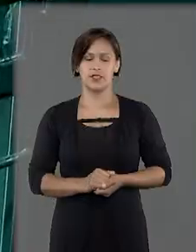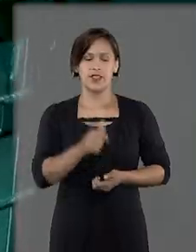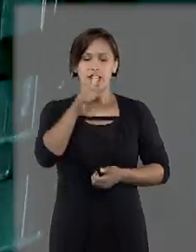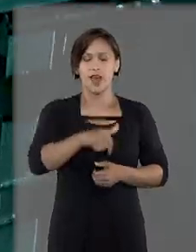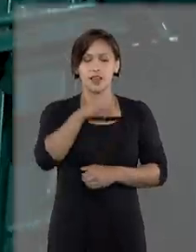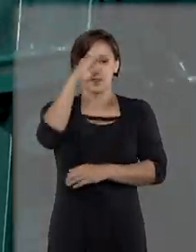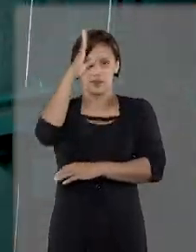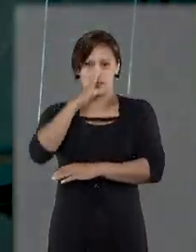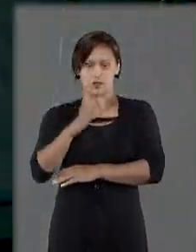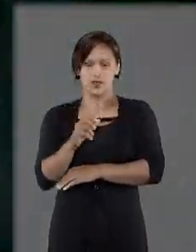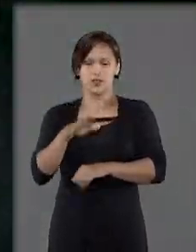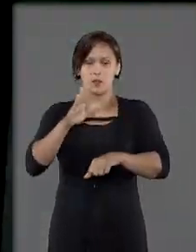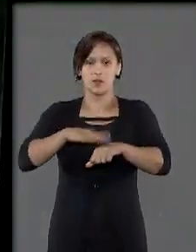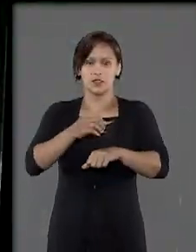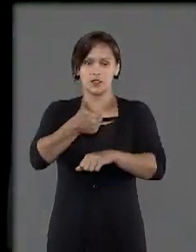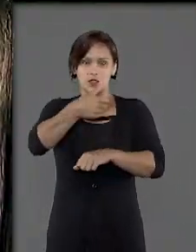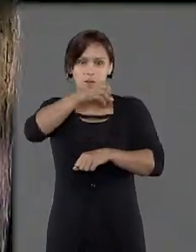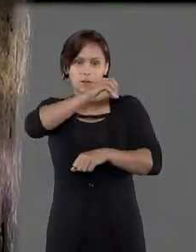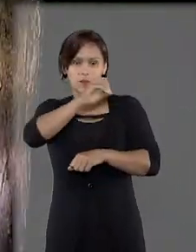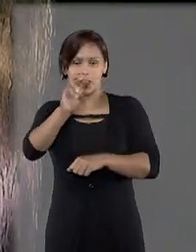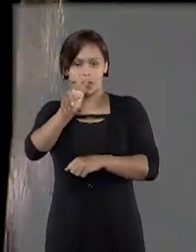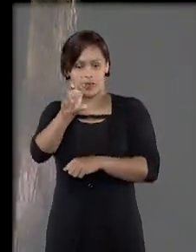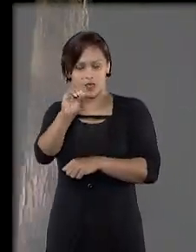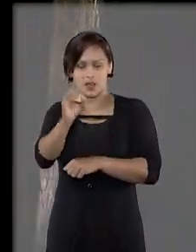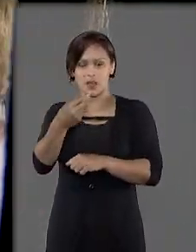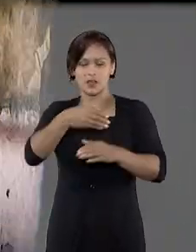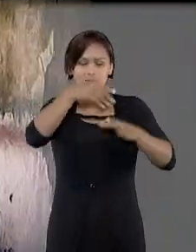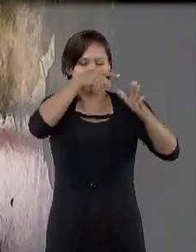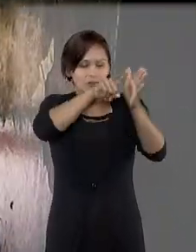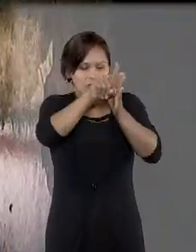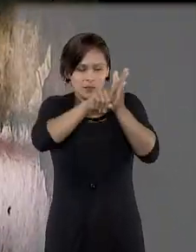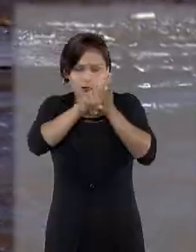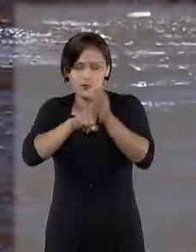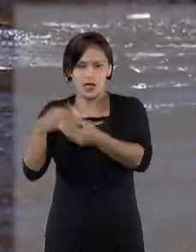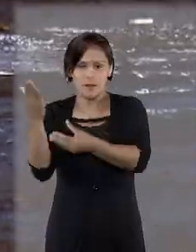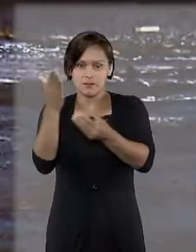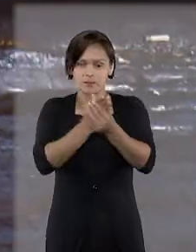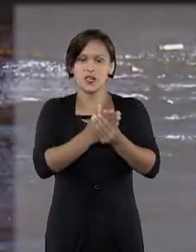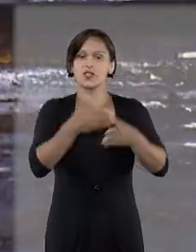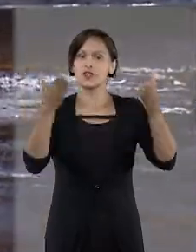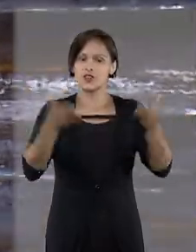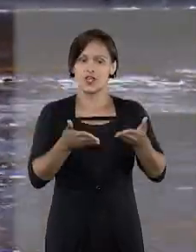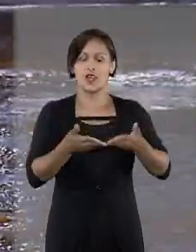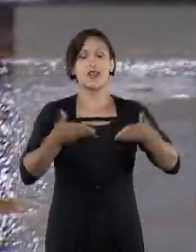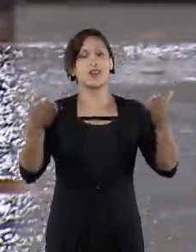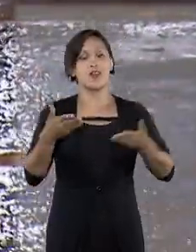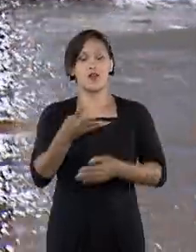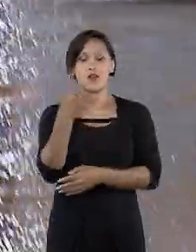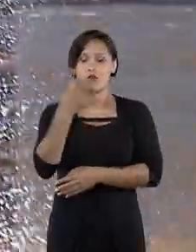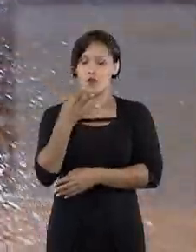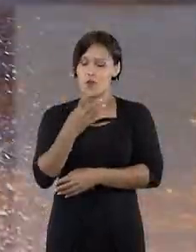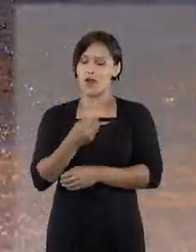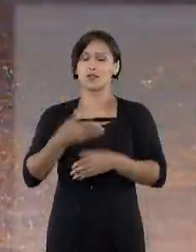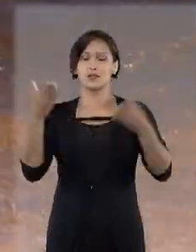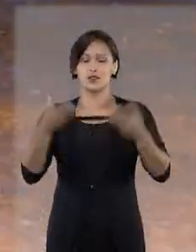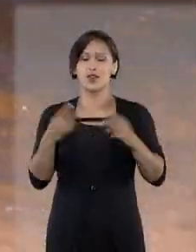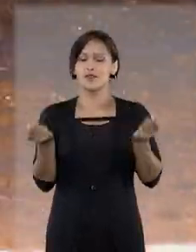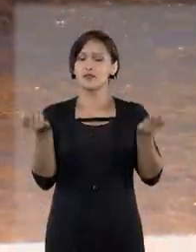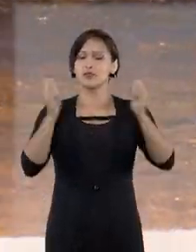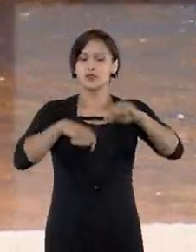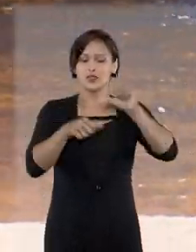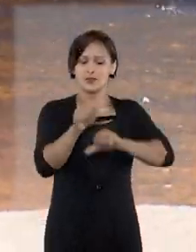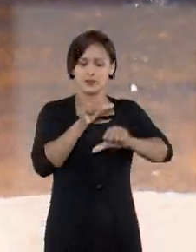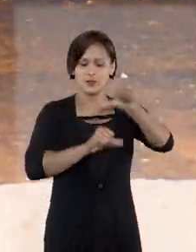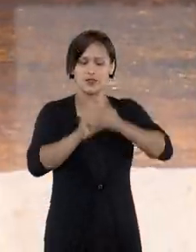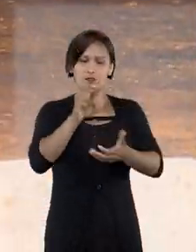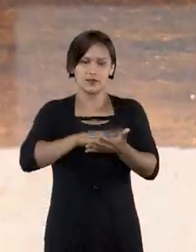Aqui no Brasil, mais de 1.500 casos já foram analisados e até agora, em quatro deles, foi possível